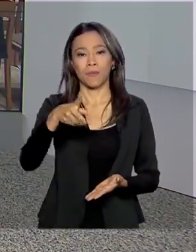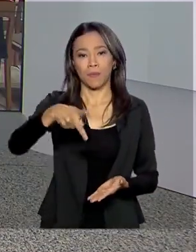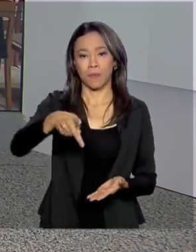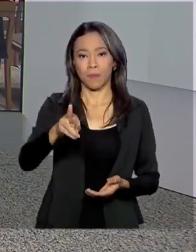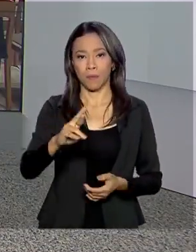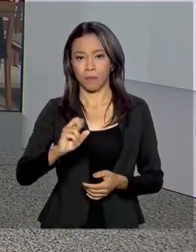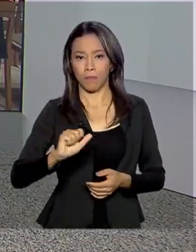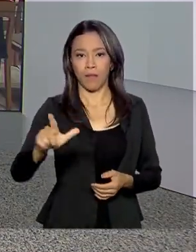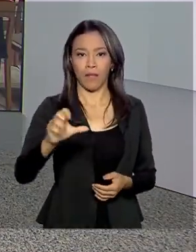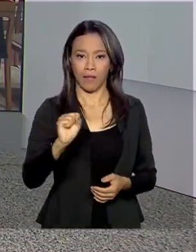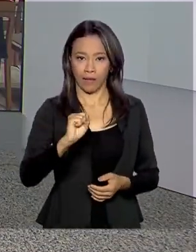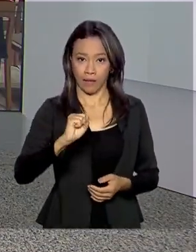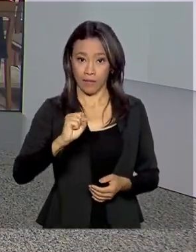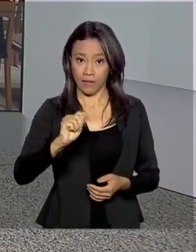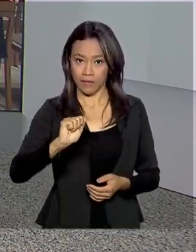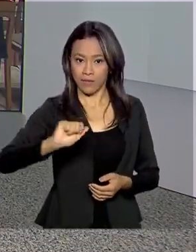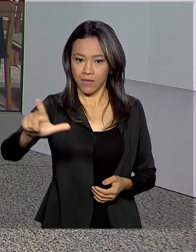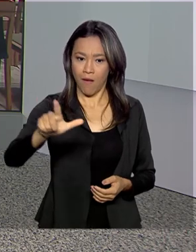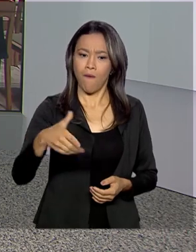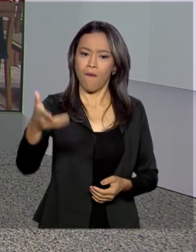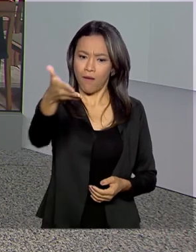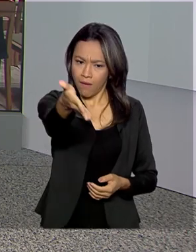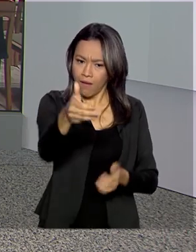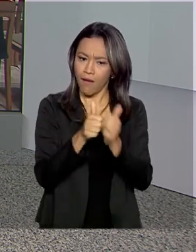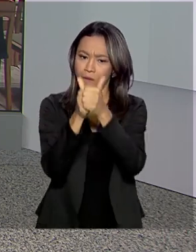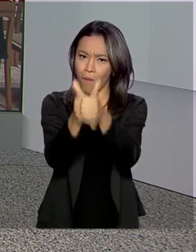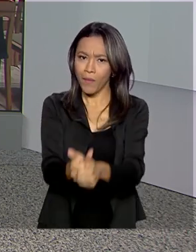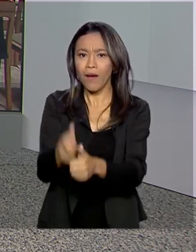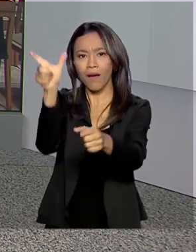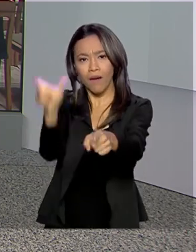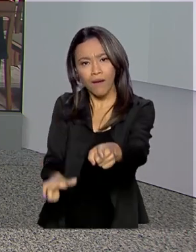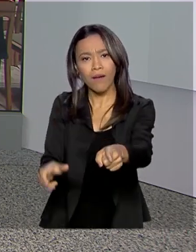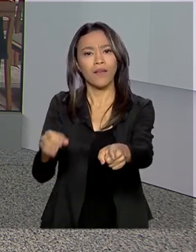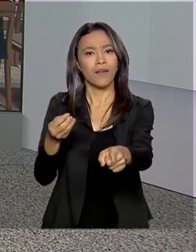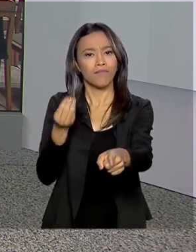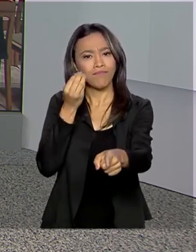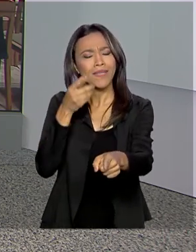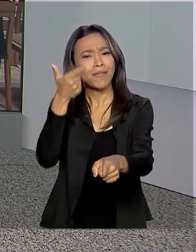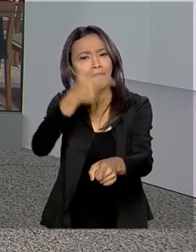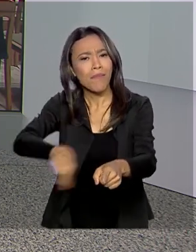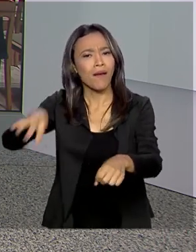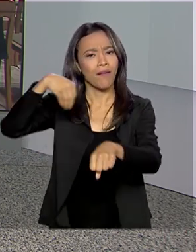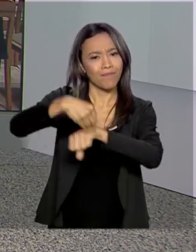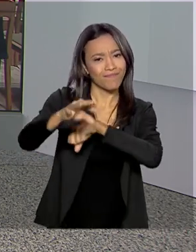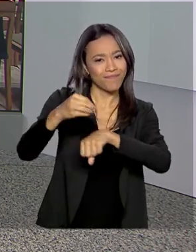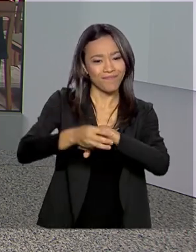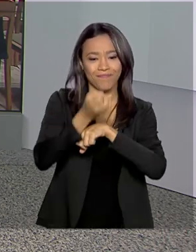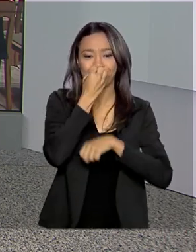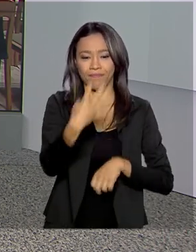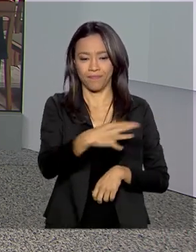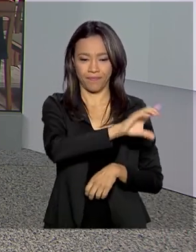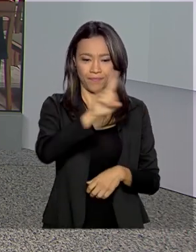Rio de Janeiro. Marcelo Castilho acompanha esse assunto e tem mais informações pra gente. Bom dia, Marcelo.